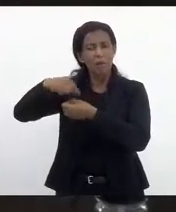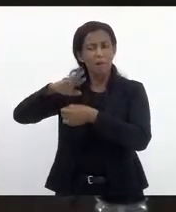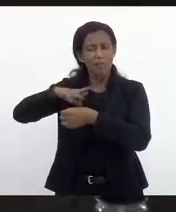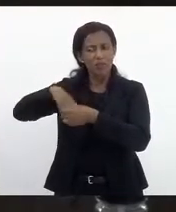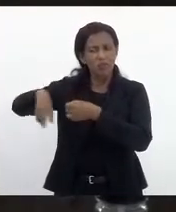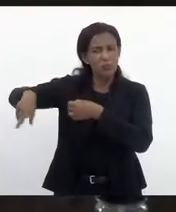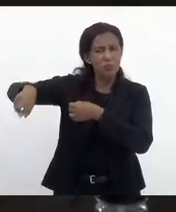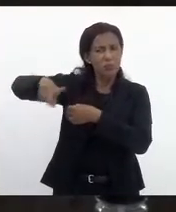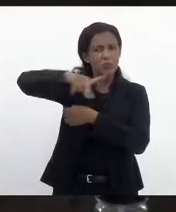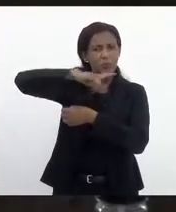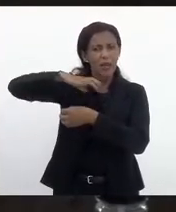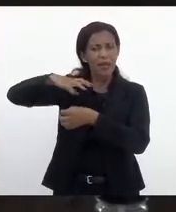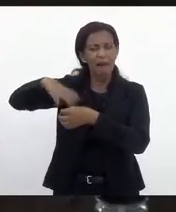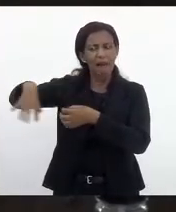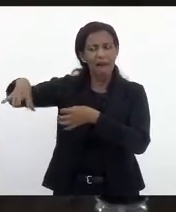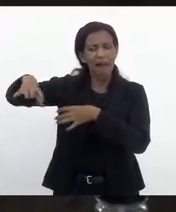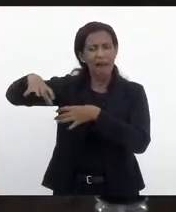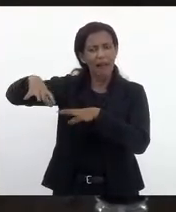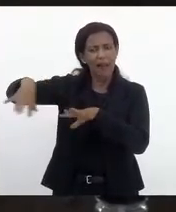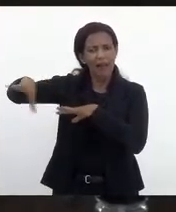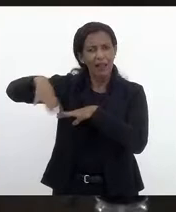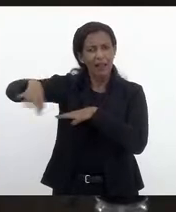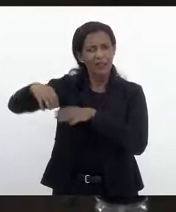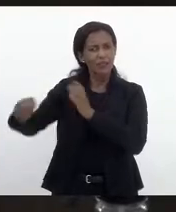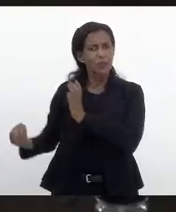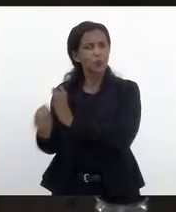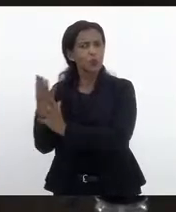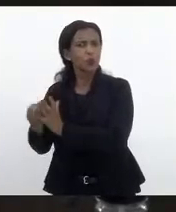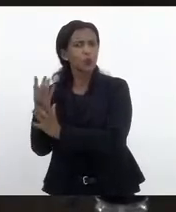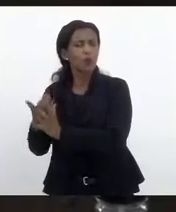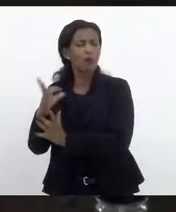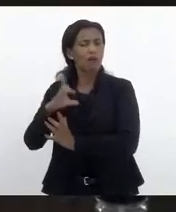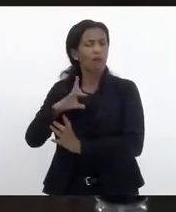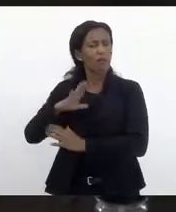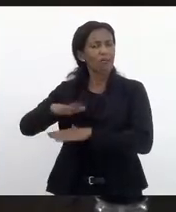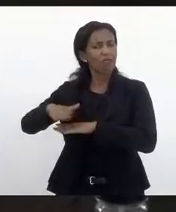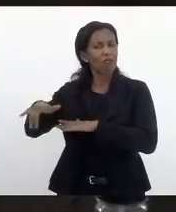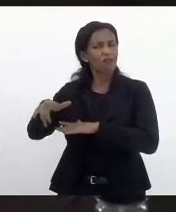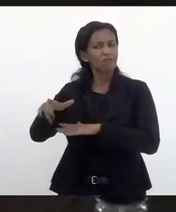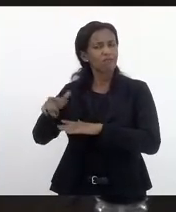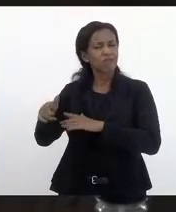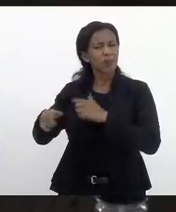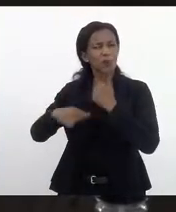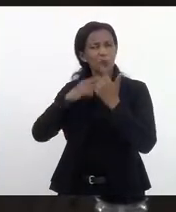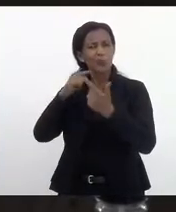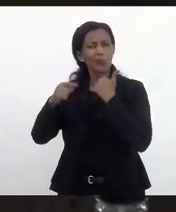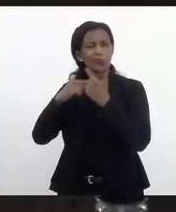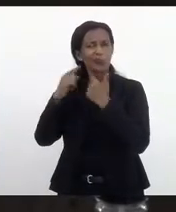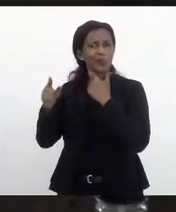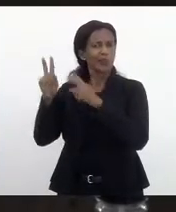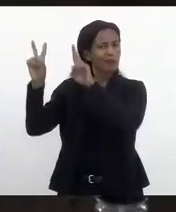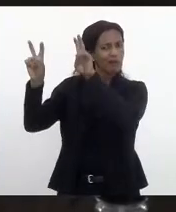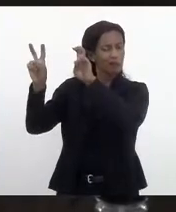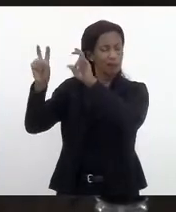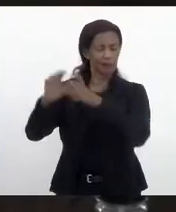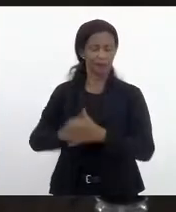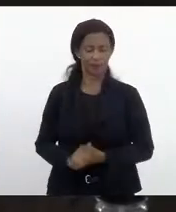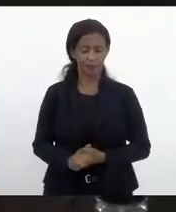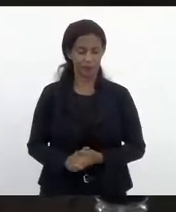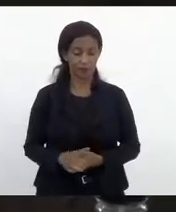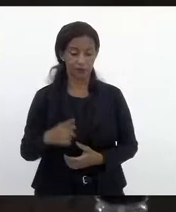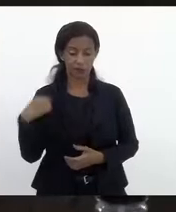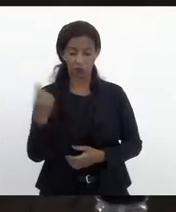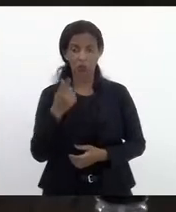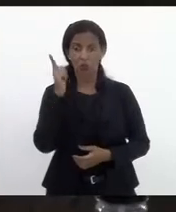principalmente, áreas de produção, tem feito muitos questionamentos a respeito do tema. Nós